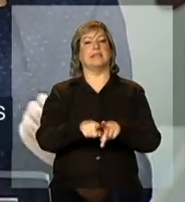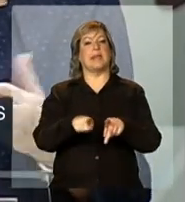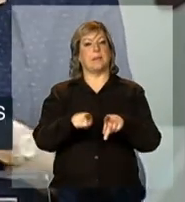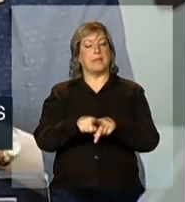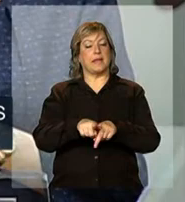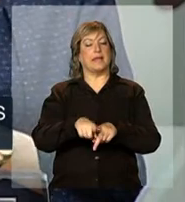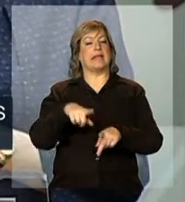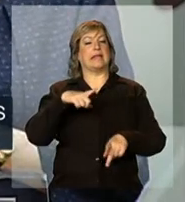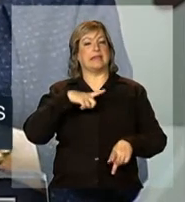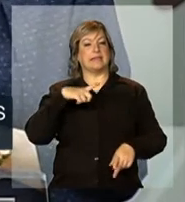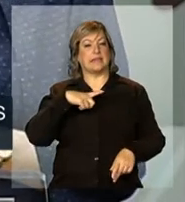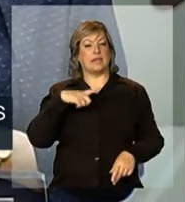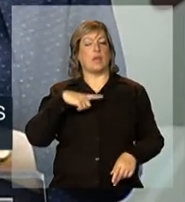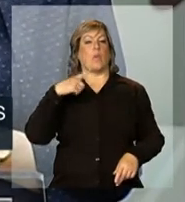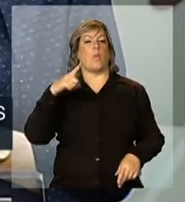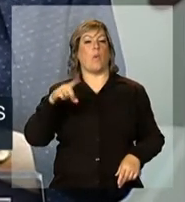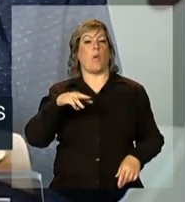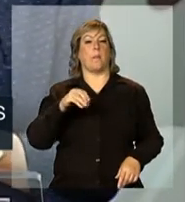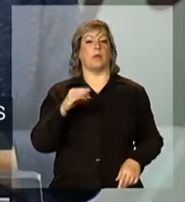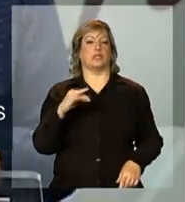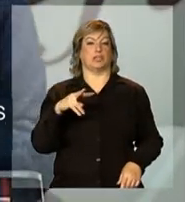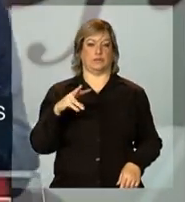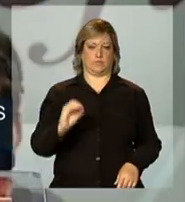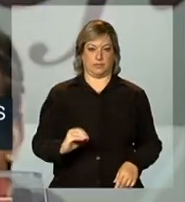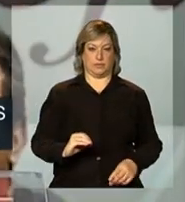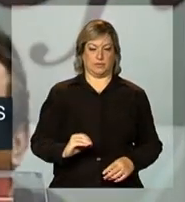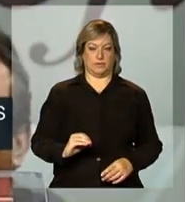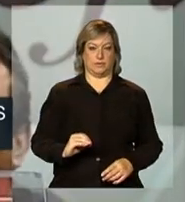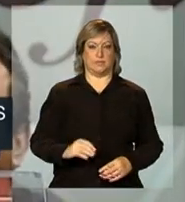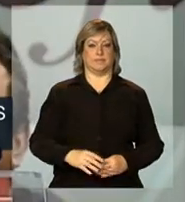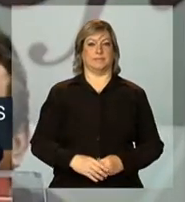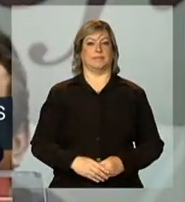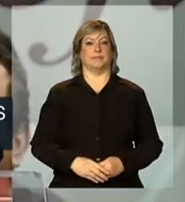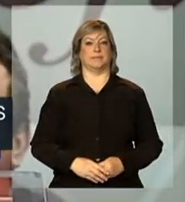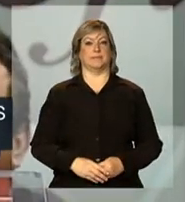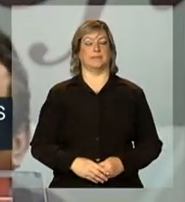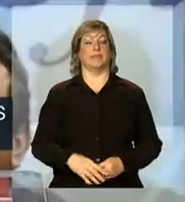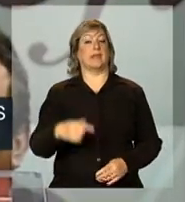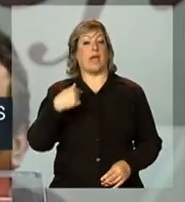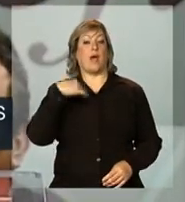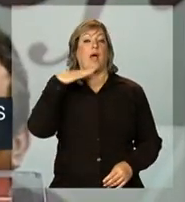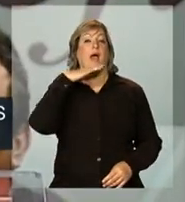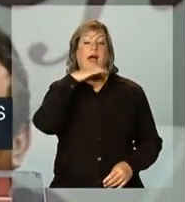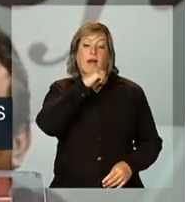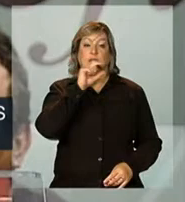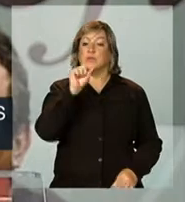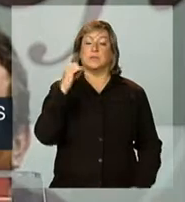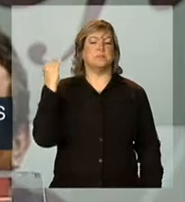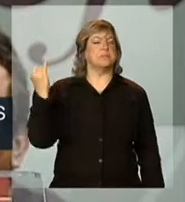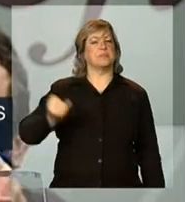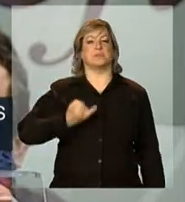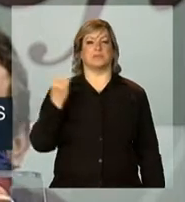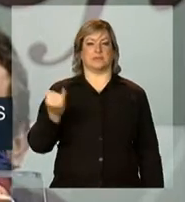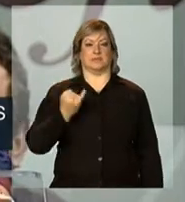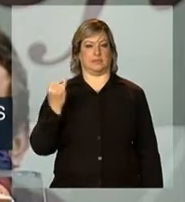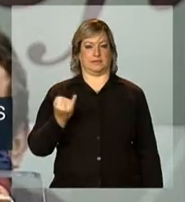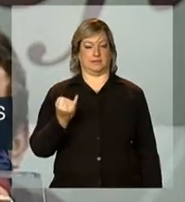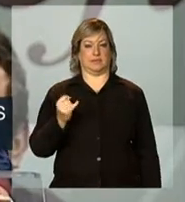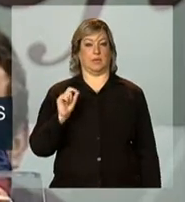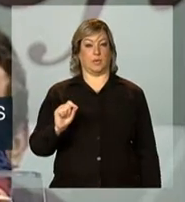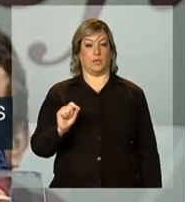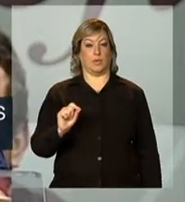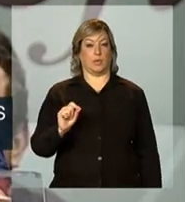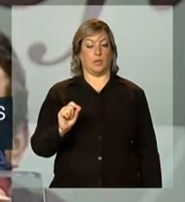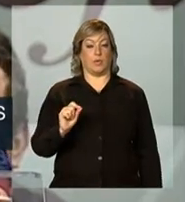tem uma outra, eu diria assim, um outro motivo. Eu acho importantíssimo a